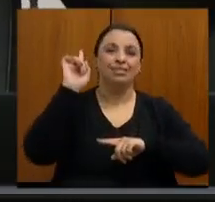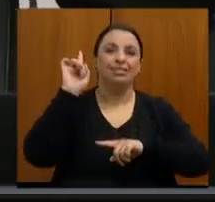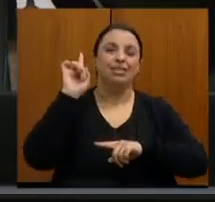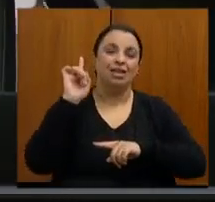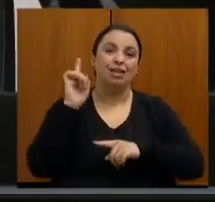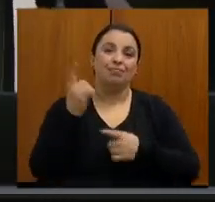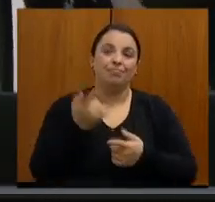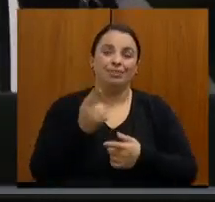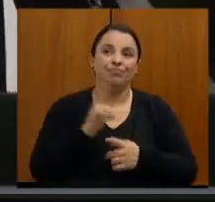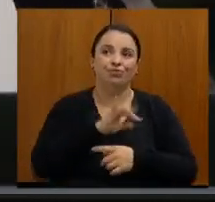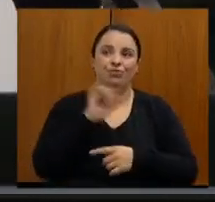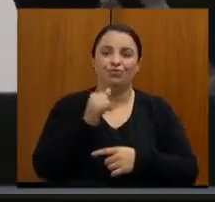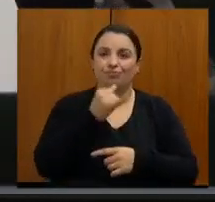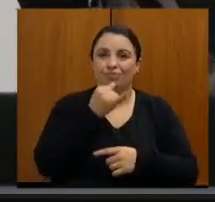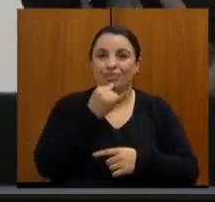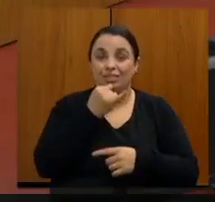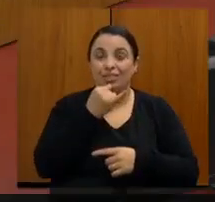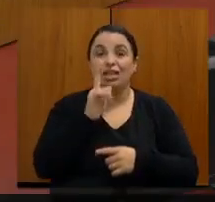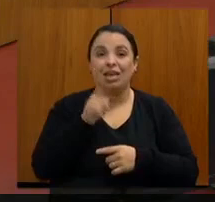Então, com a palavra aí, doutora Ana.